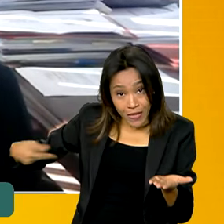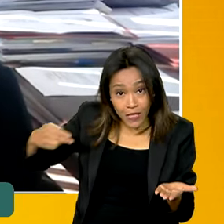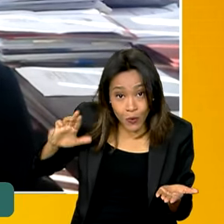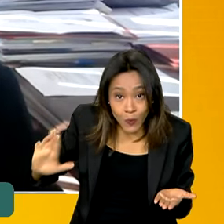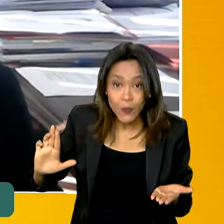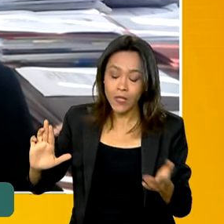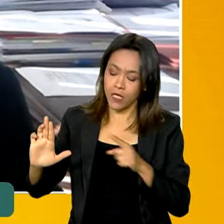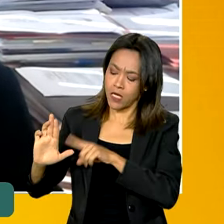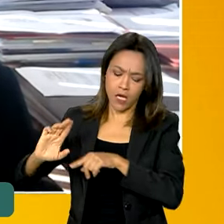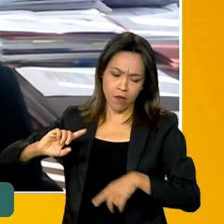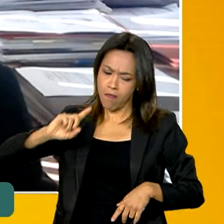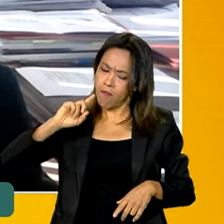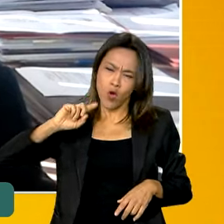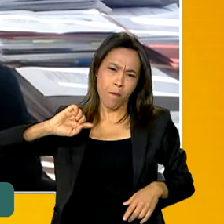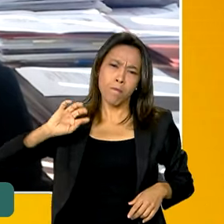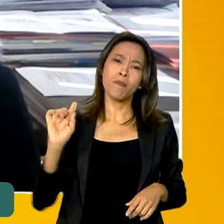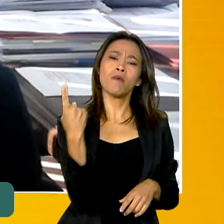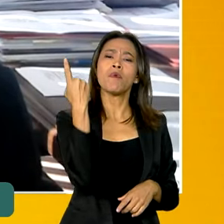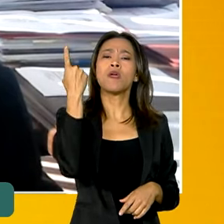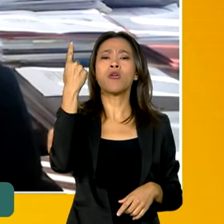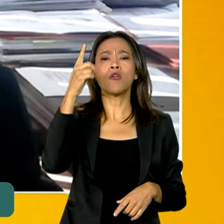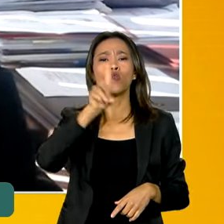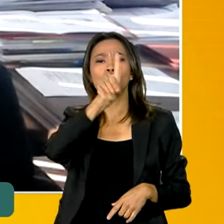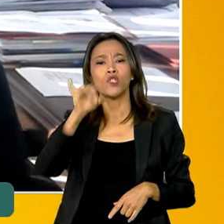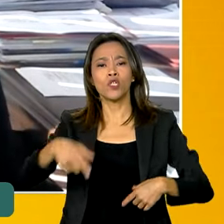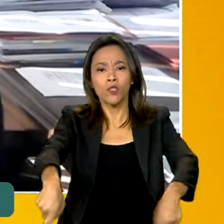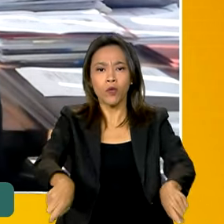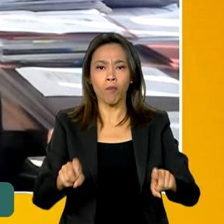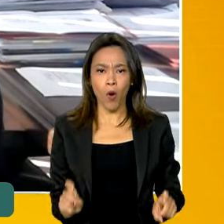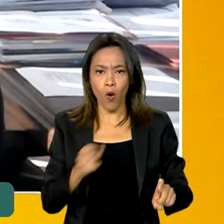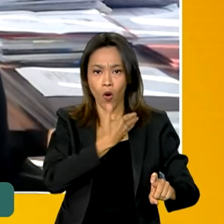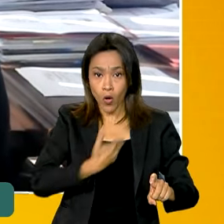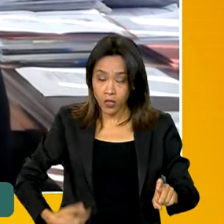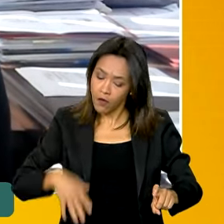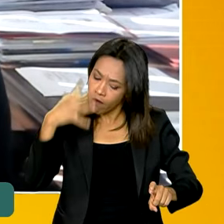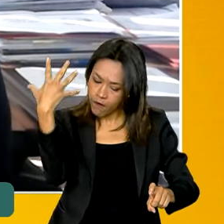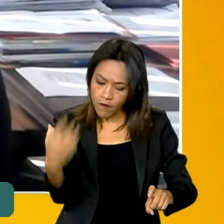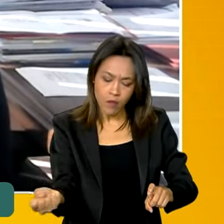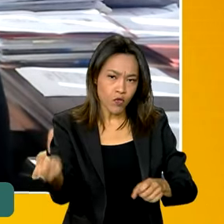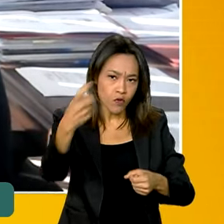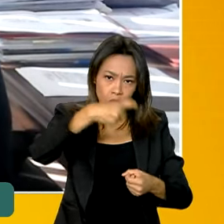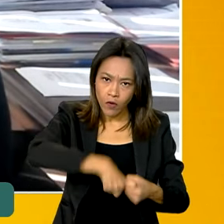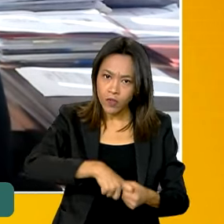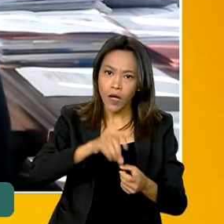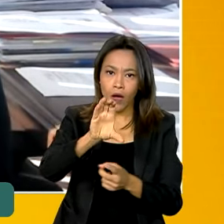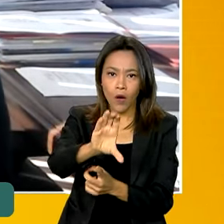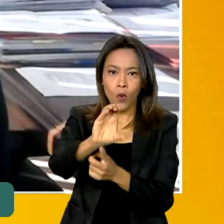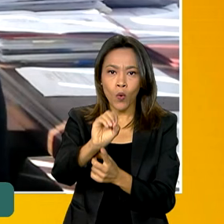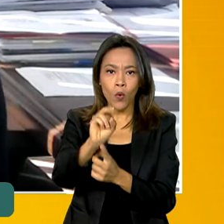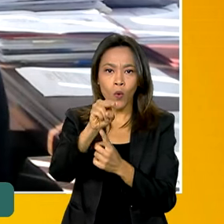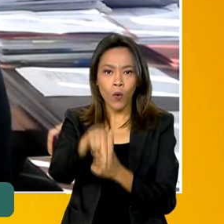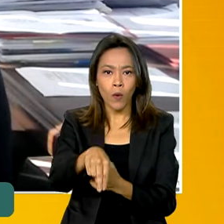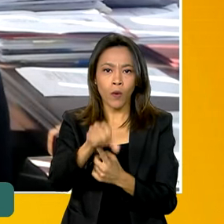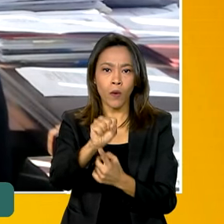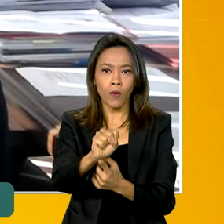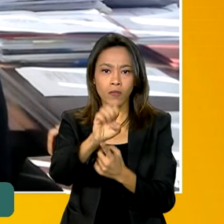determinou, logo no primeiro dia do seu governo, com a reconstrução do Conselho, o Conselho Nacional de Segurança